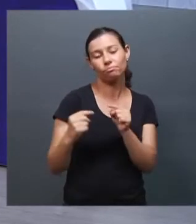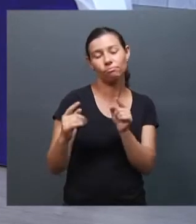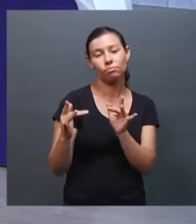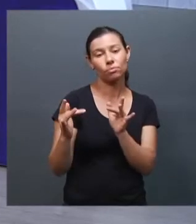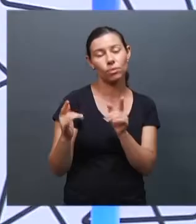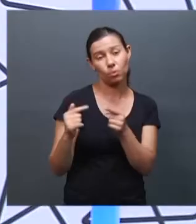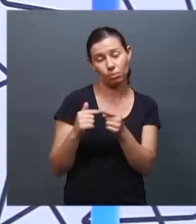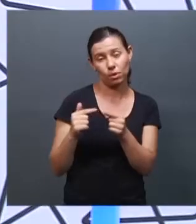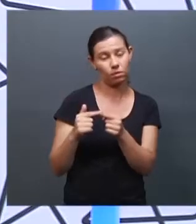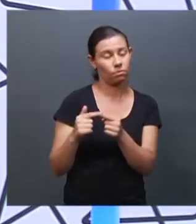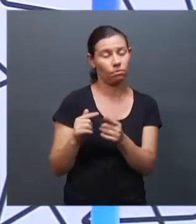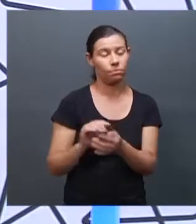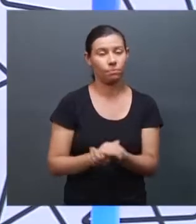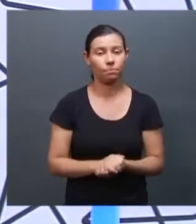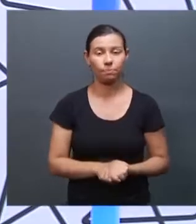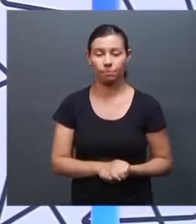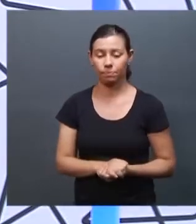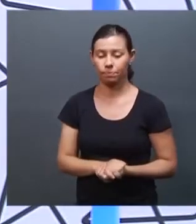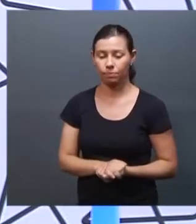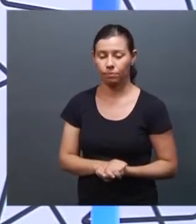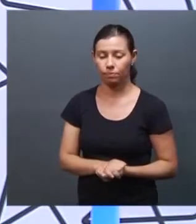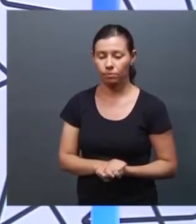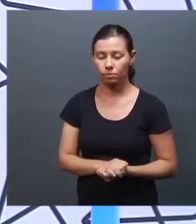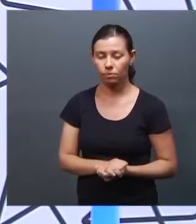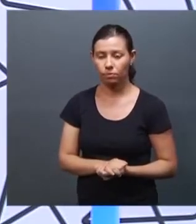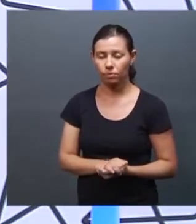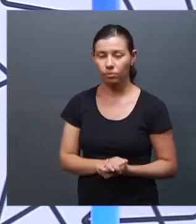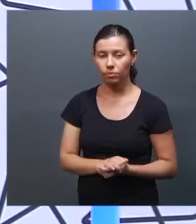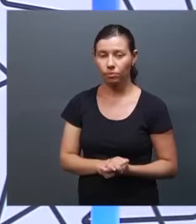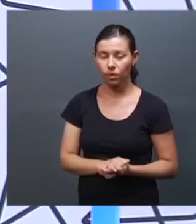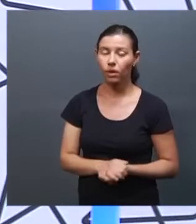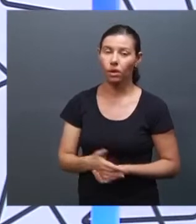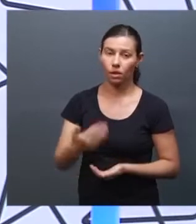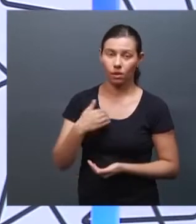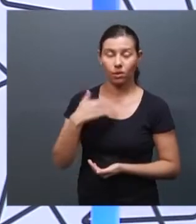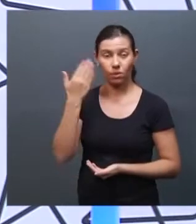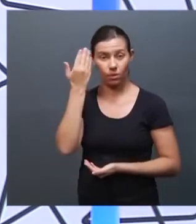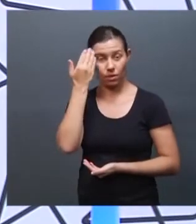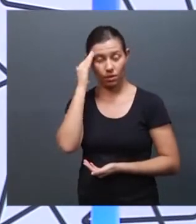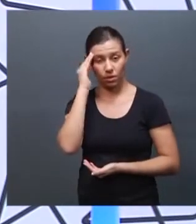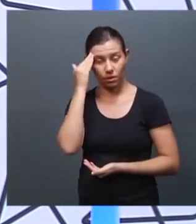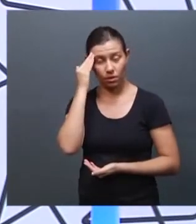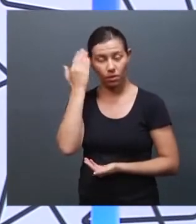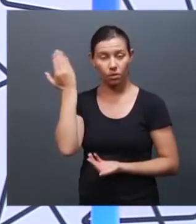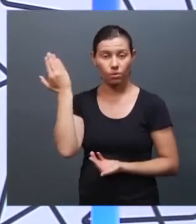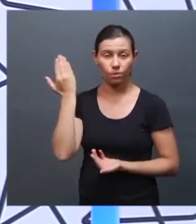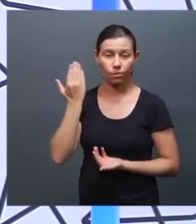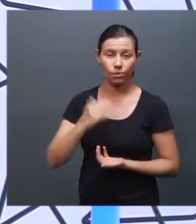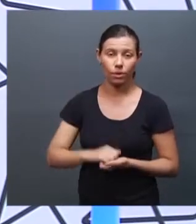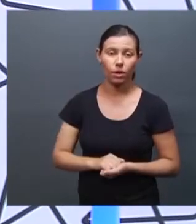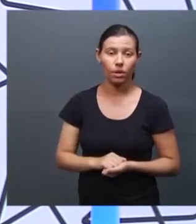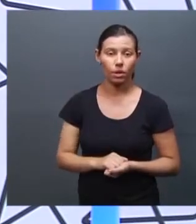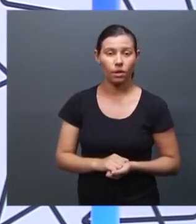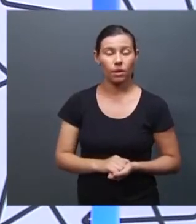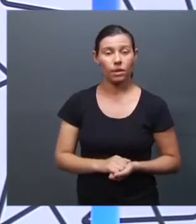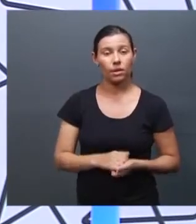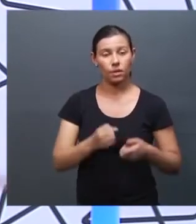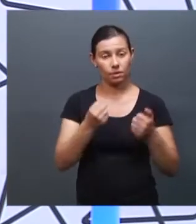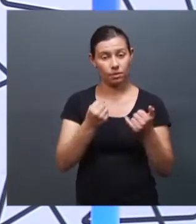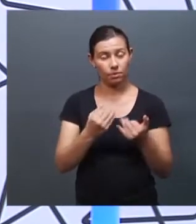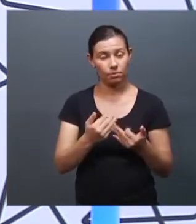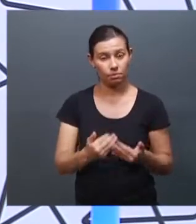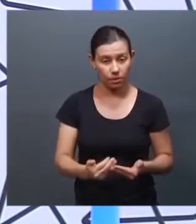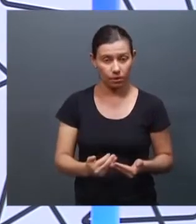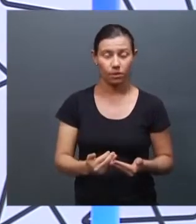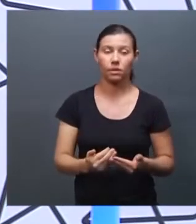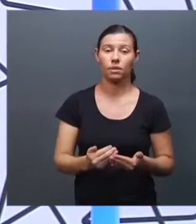Então, na verdade eu entendo ela fala do ambulatório da UFO que é o